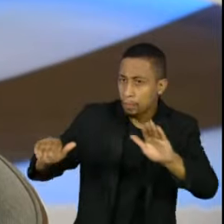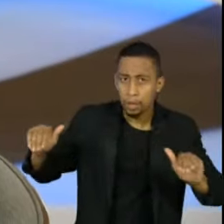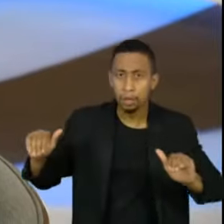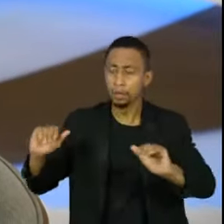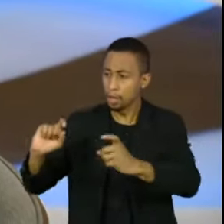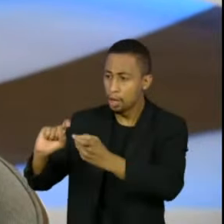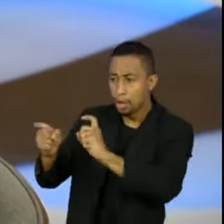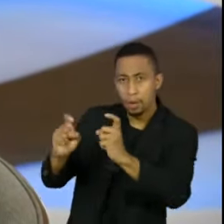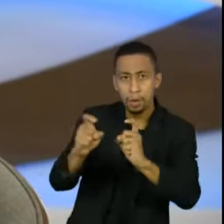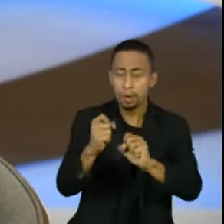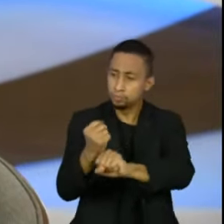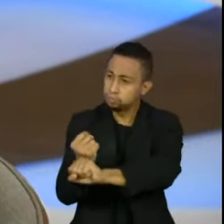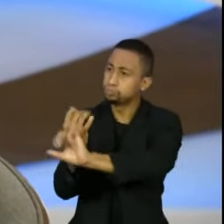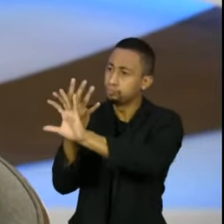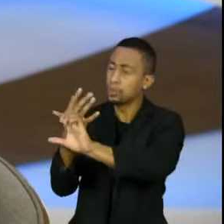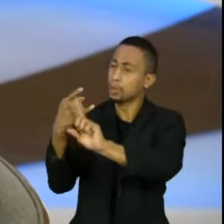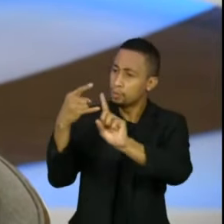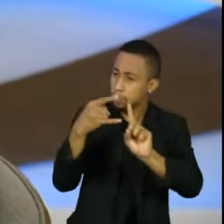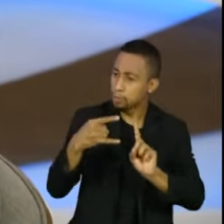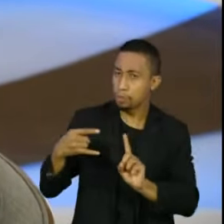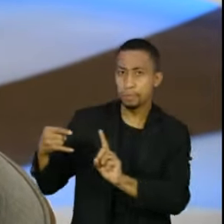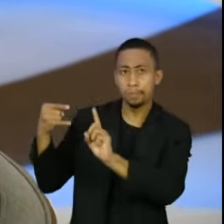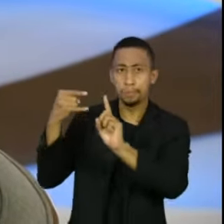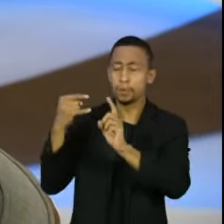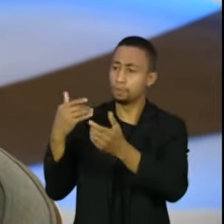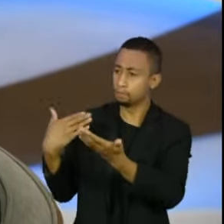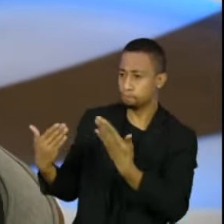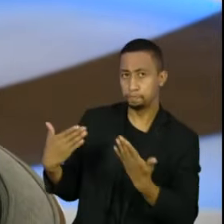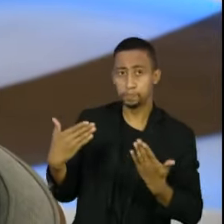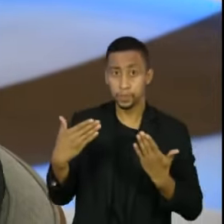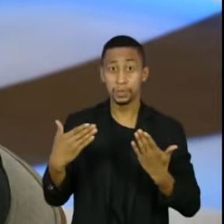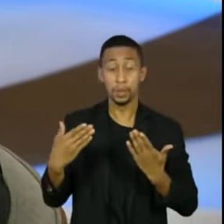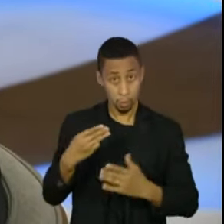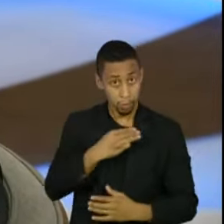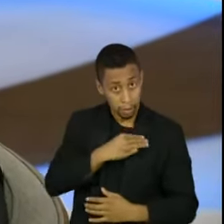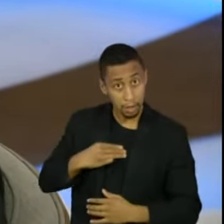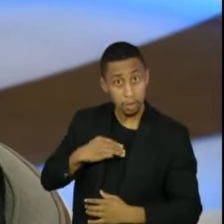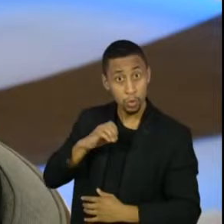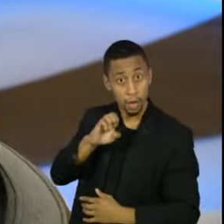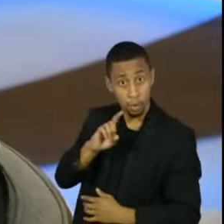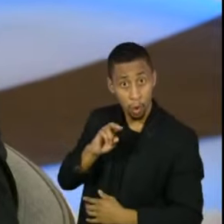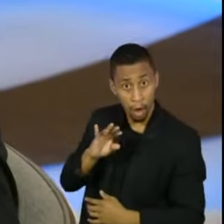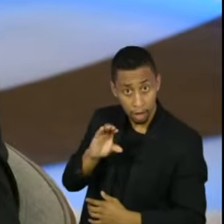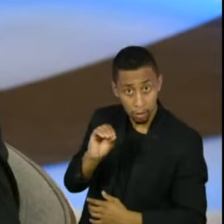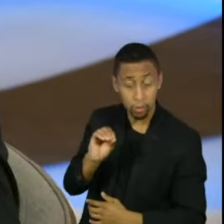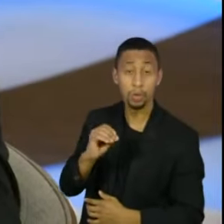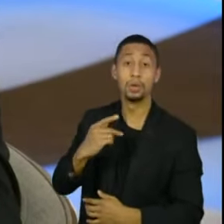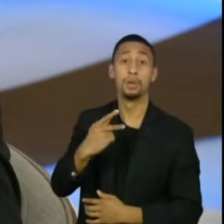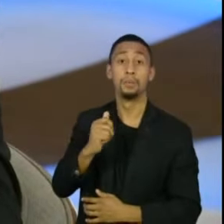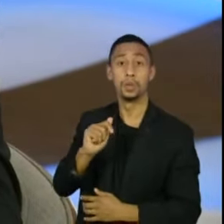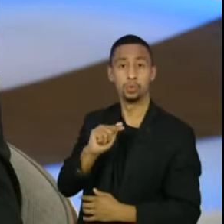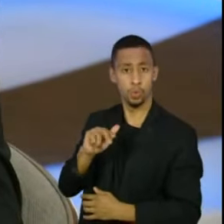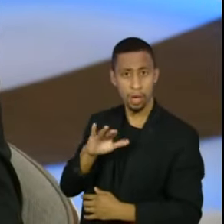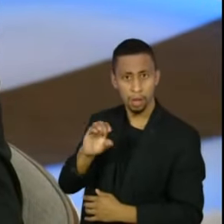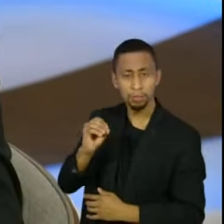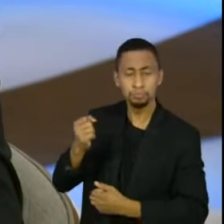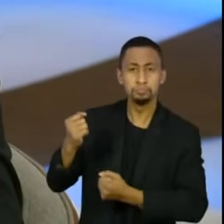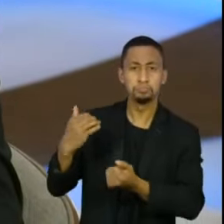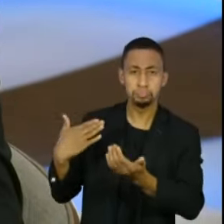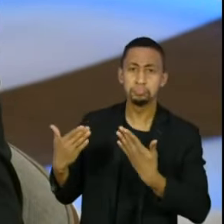de reunião com o ministro Eduardo Pazuello e que foi realizada dois dias depois dessa nossa conversa